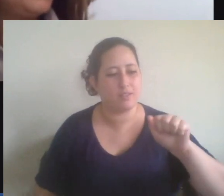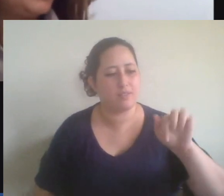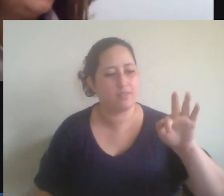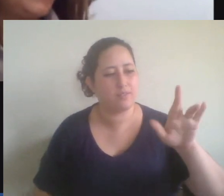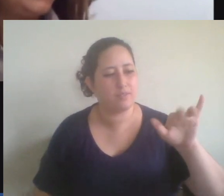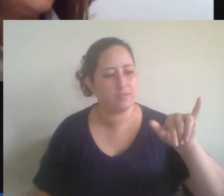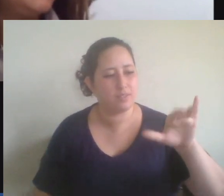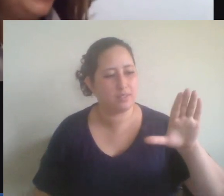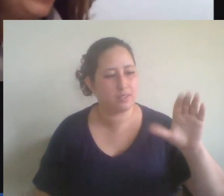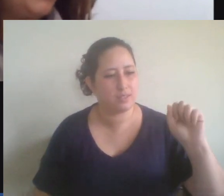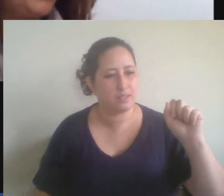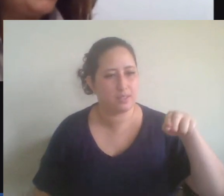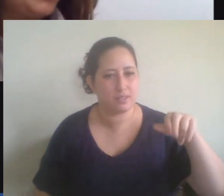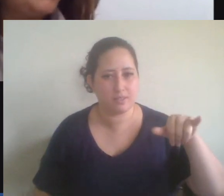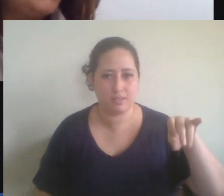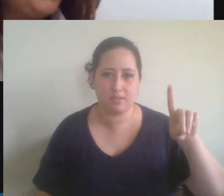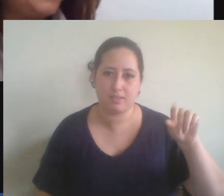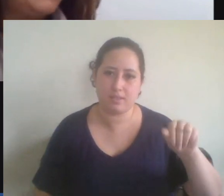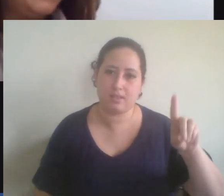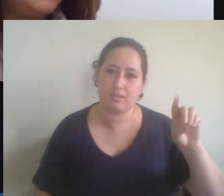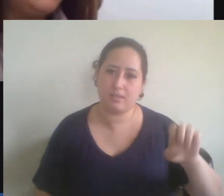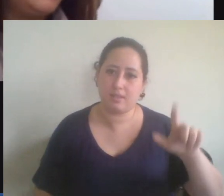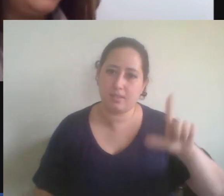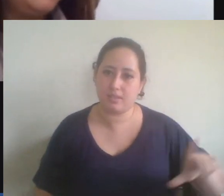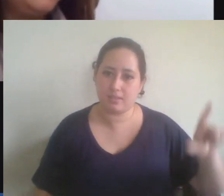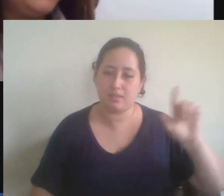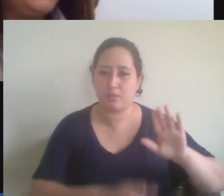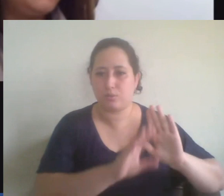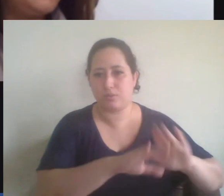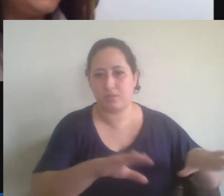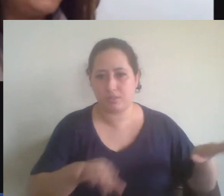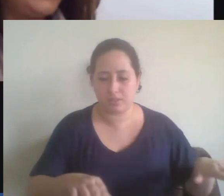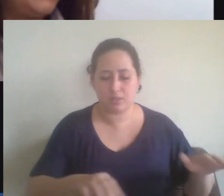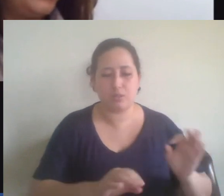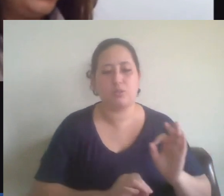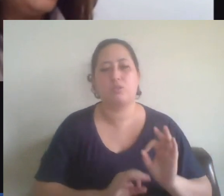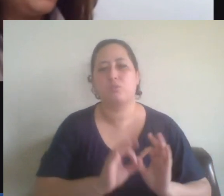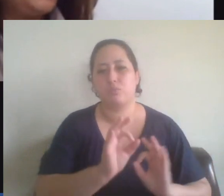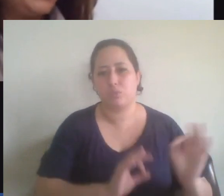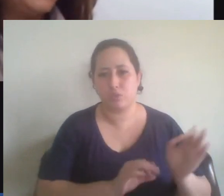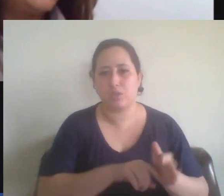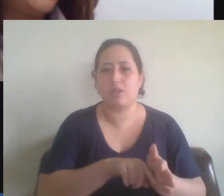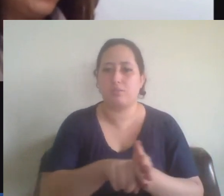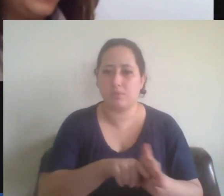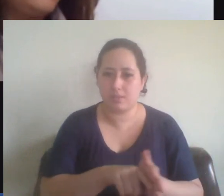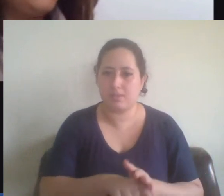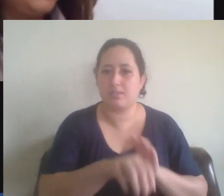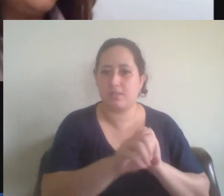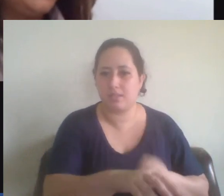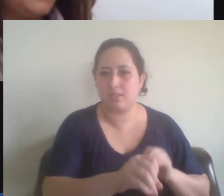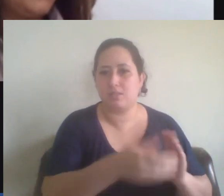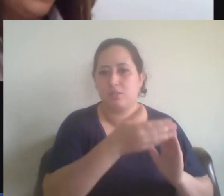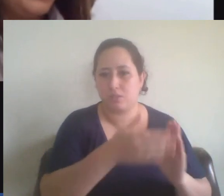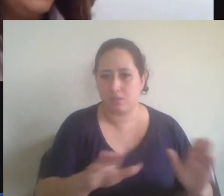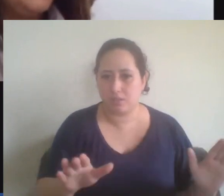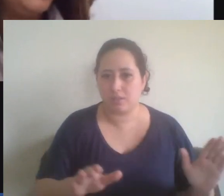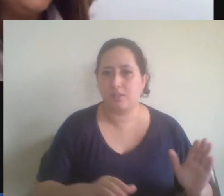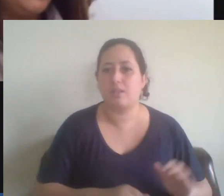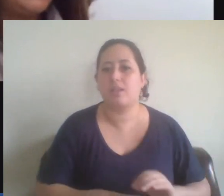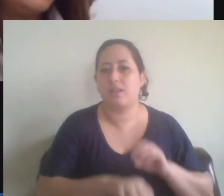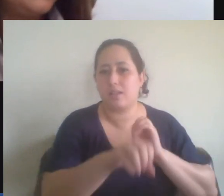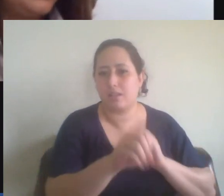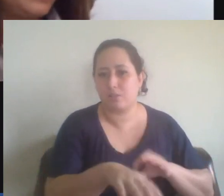Infantil e Circularidades. É um projeto de pesquisa, ensino e extensão sobre educação etno-racial,